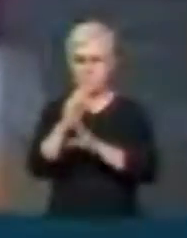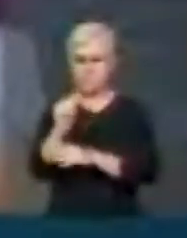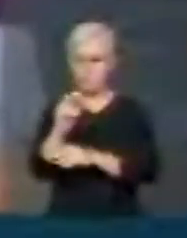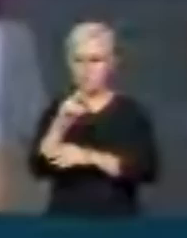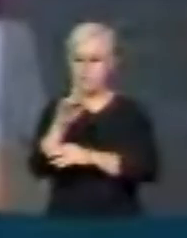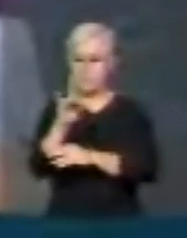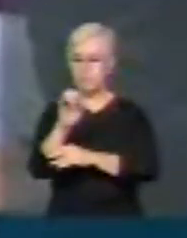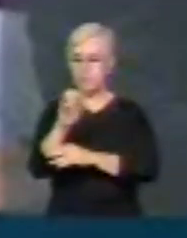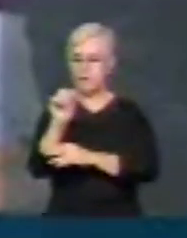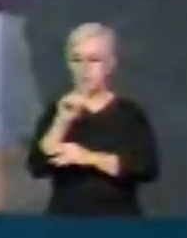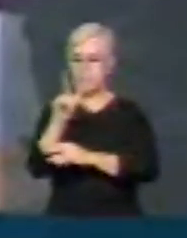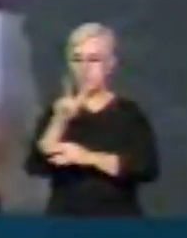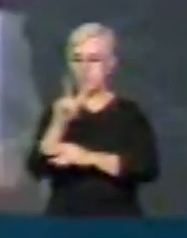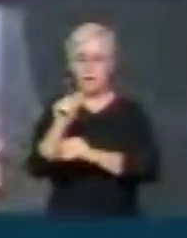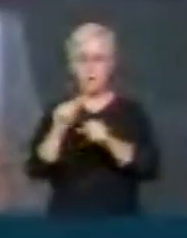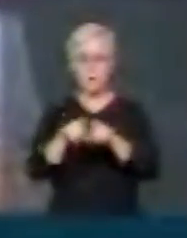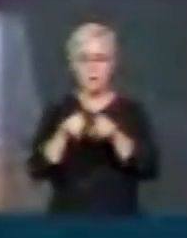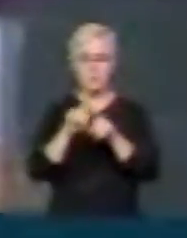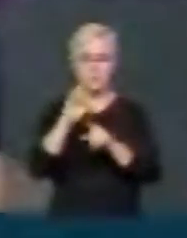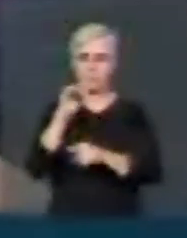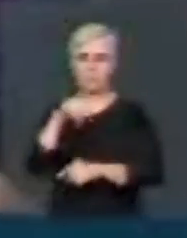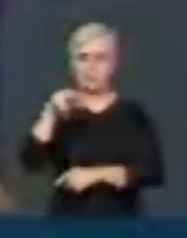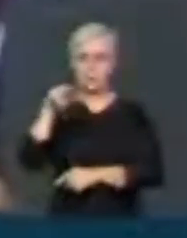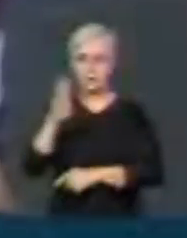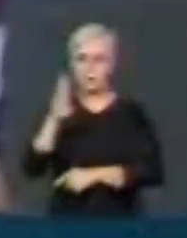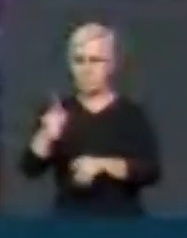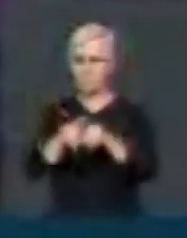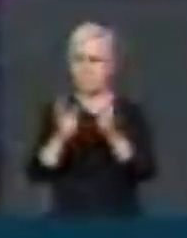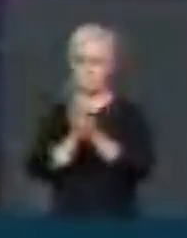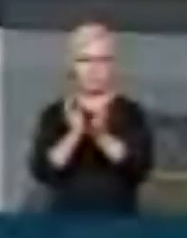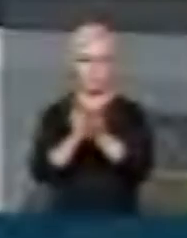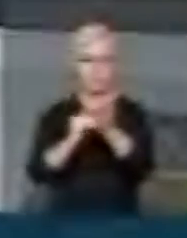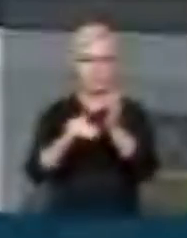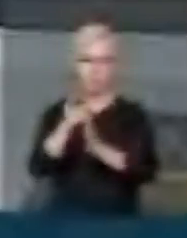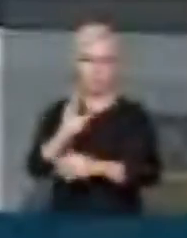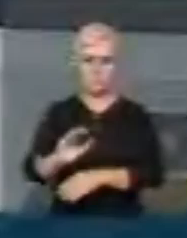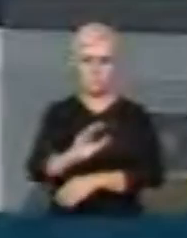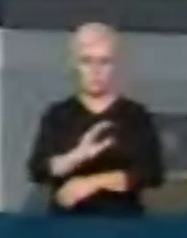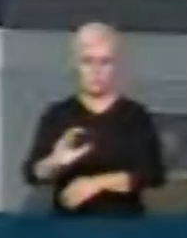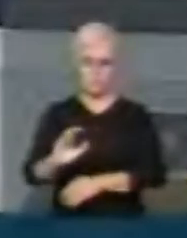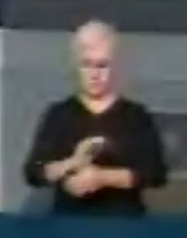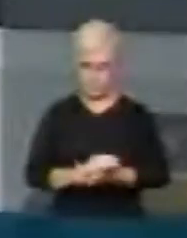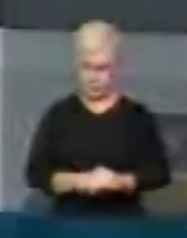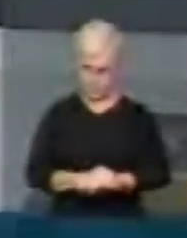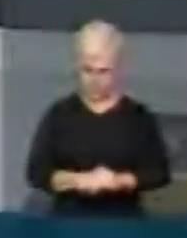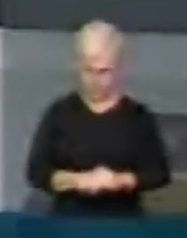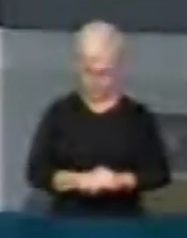esse é o posicionamento da CNBB e também de nós enquanto bancada católica. Ok. Uma palavra para Srs. Deputado. Sr.